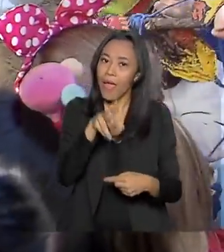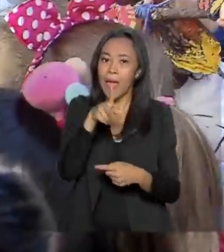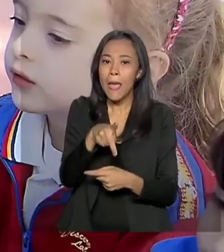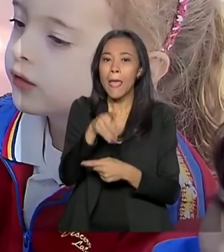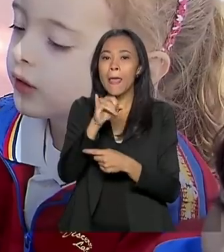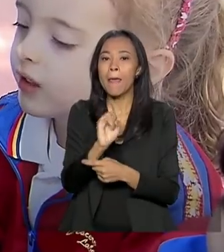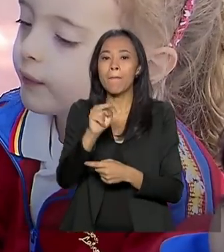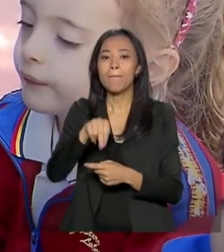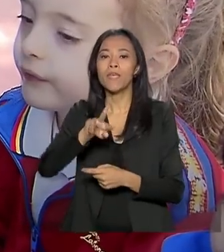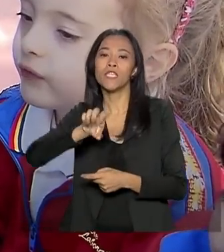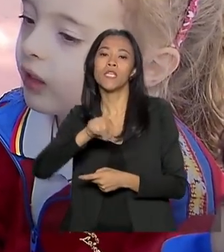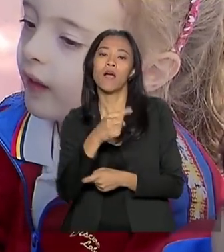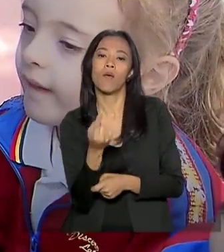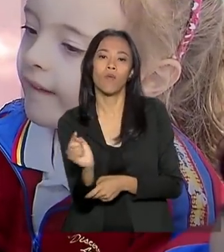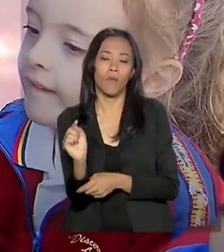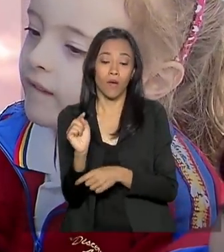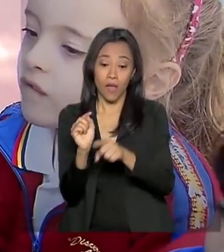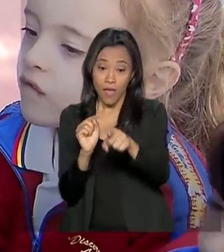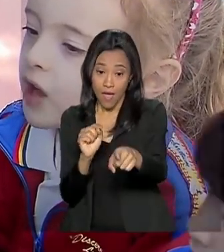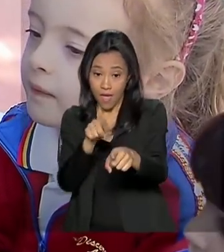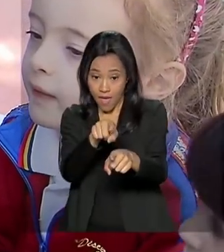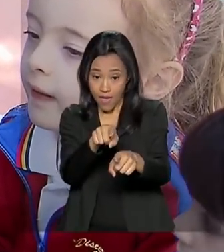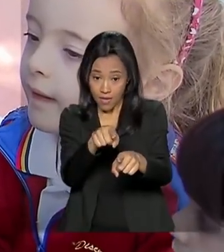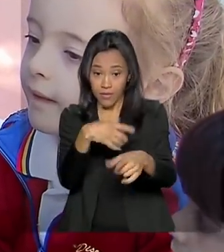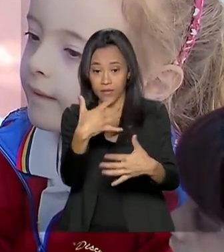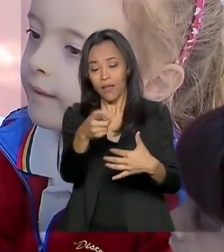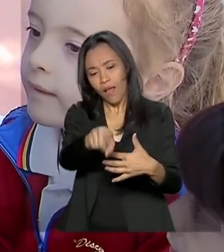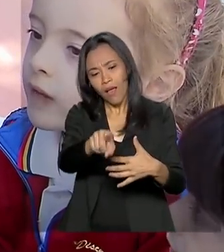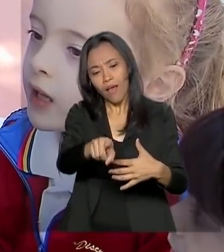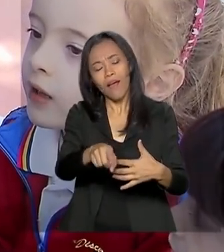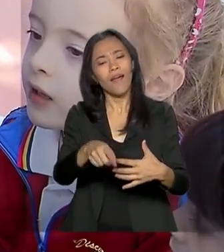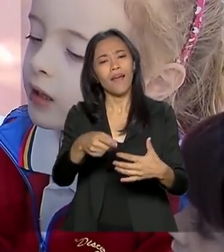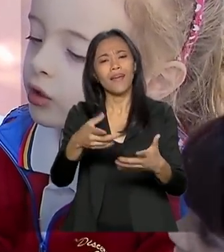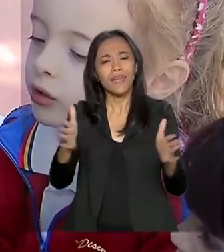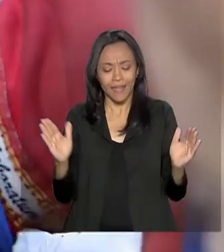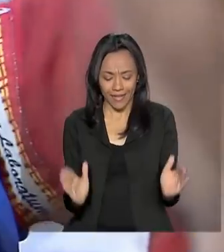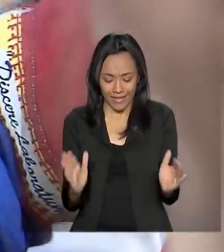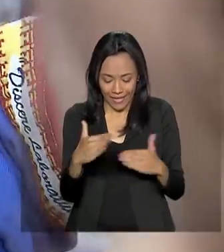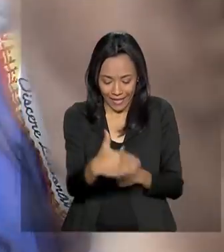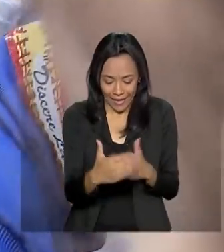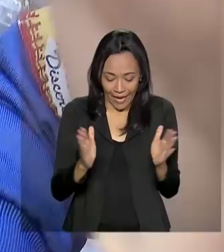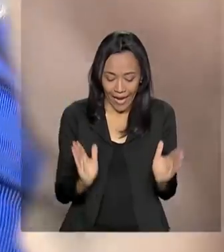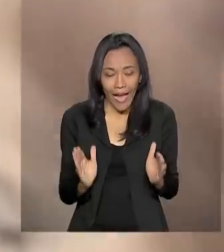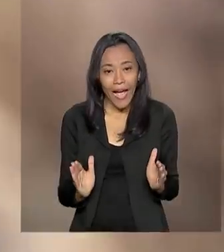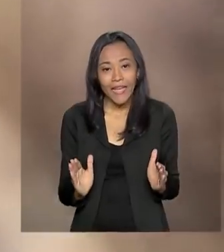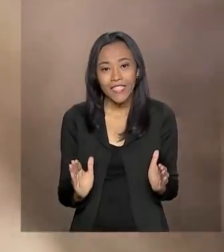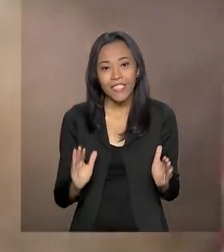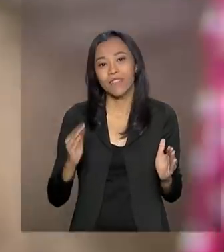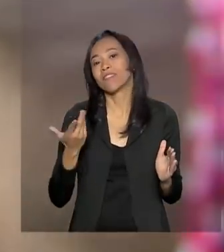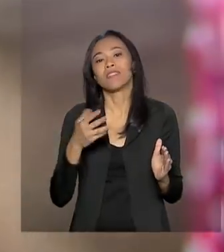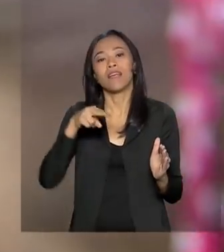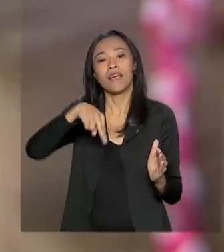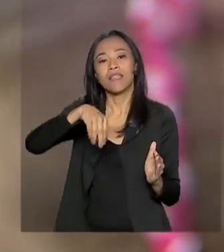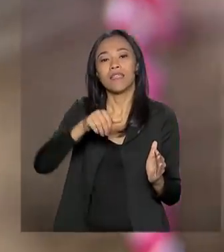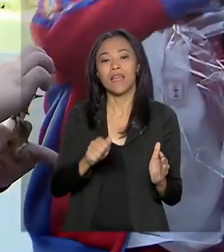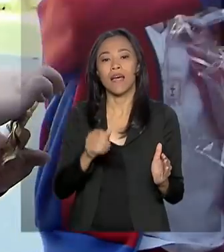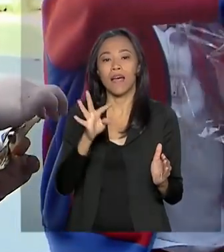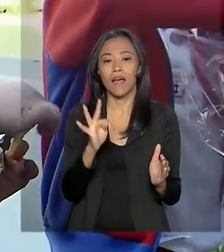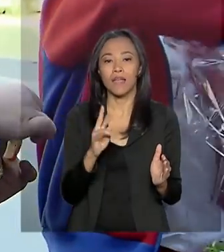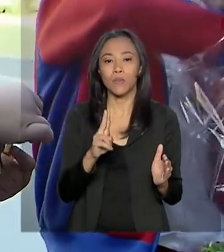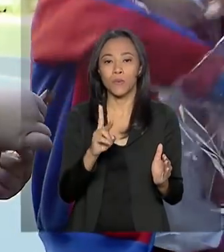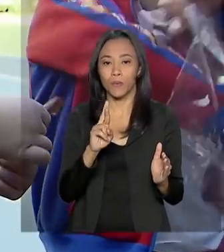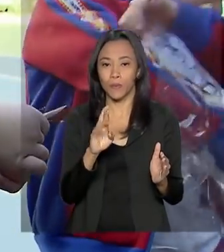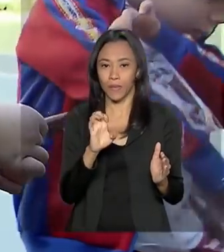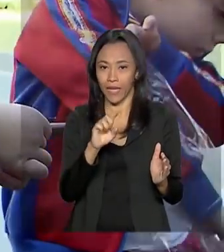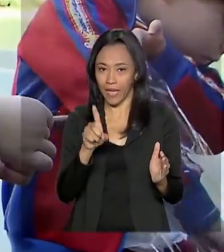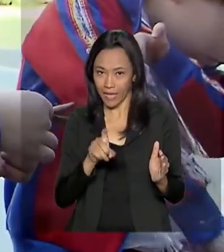araucária. A atividade faz parte do projeto Caixas da Natureza, que desde 2017 promove esse